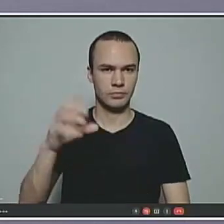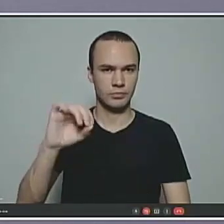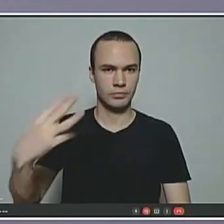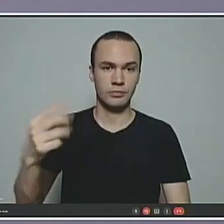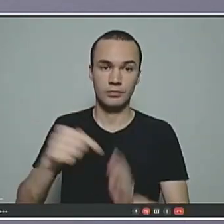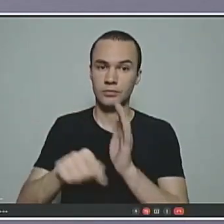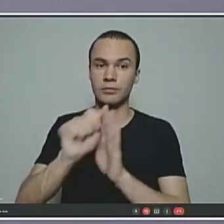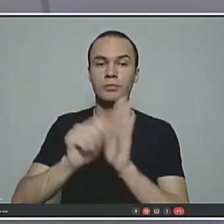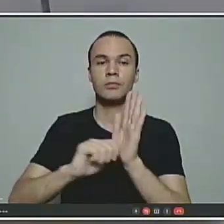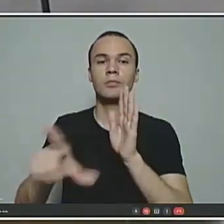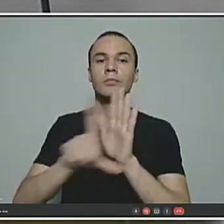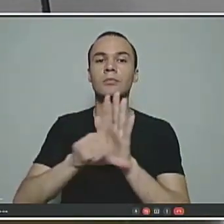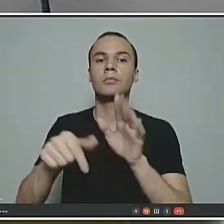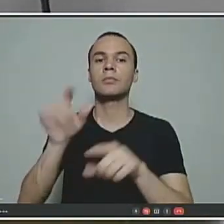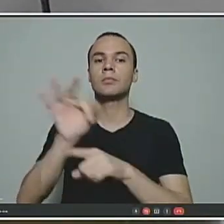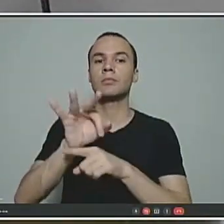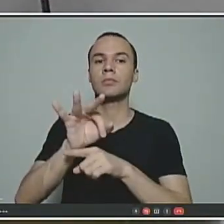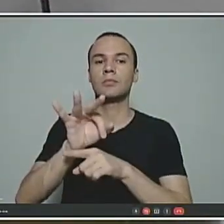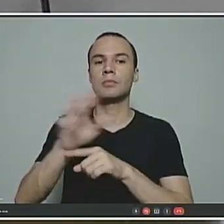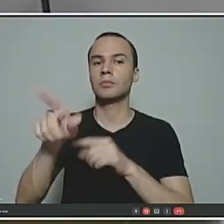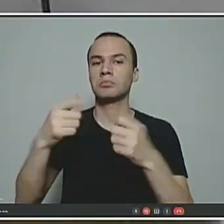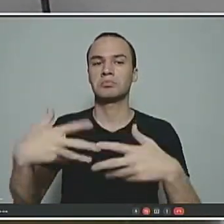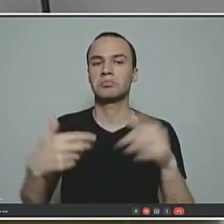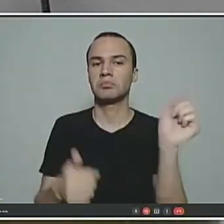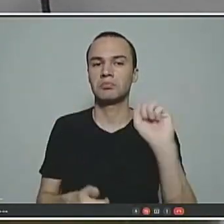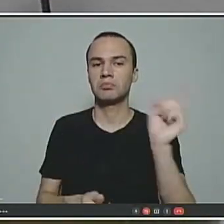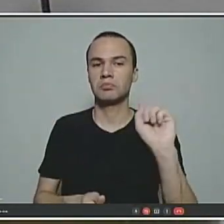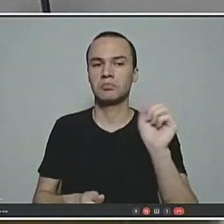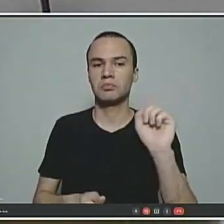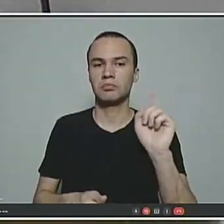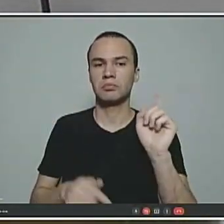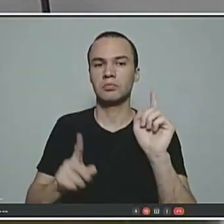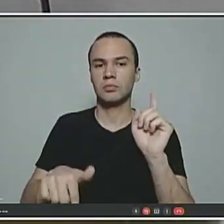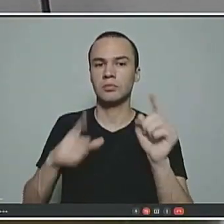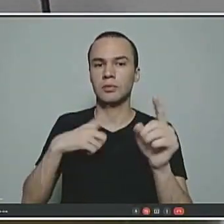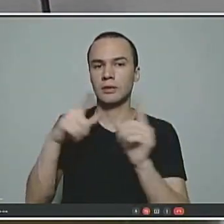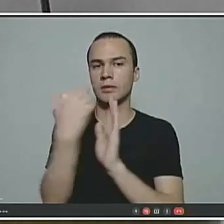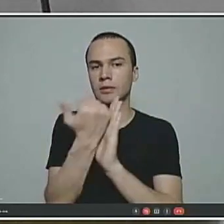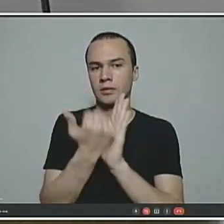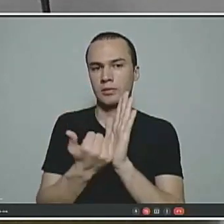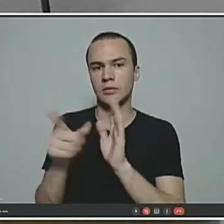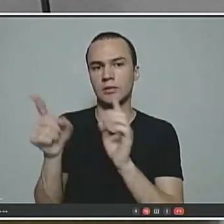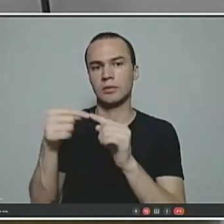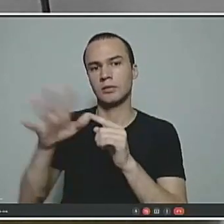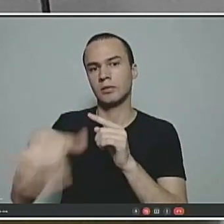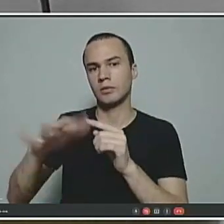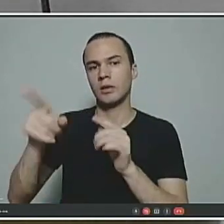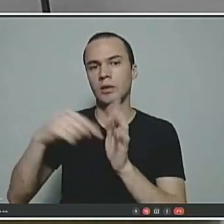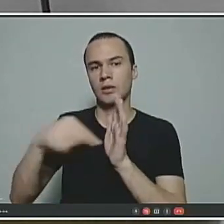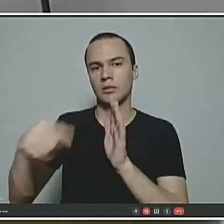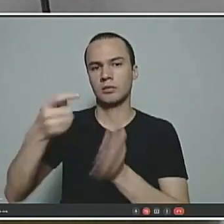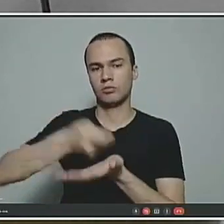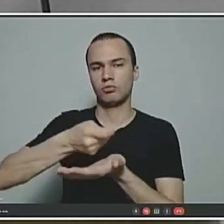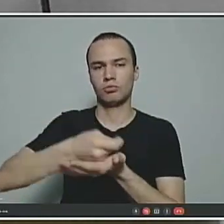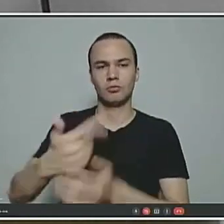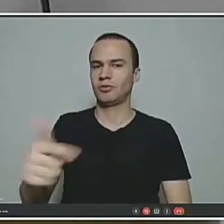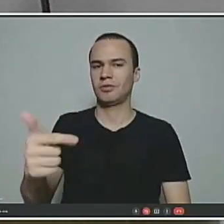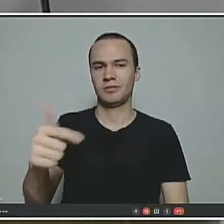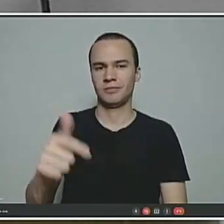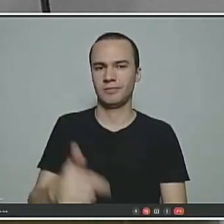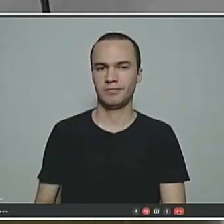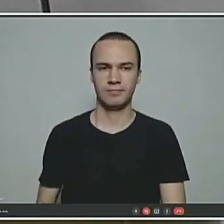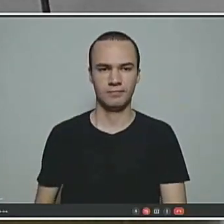artigo da Constituição Federal está dizendo, está trazendo um cronograma para aplicar a aplicabilidade dessas normas. Não existe.